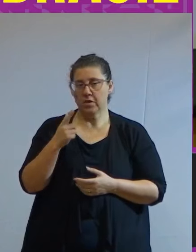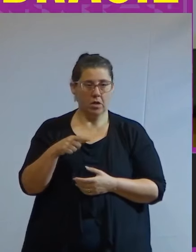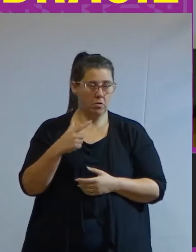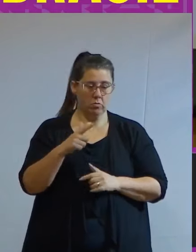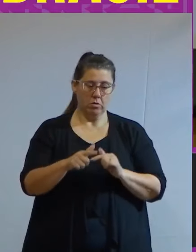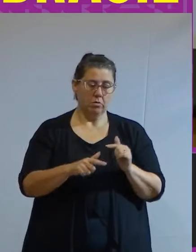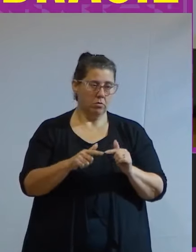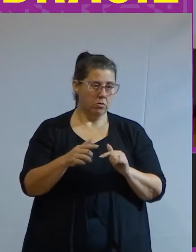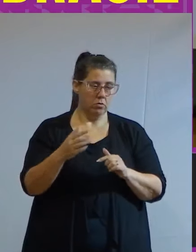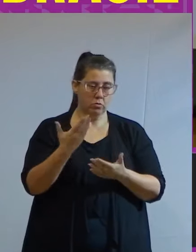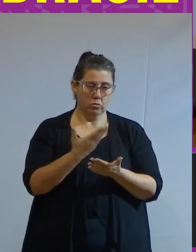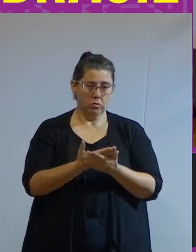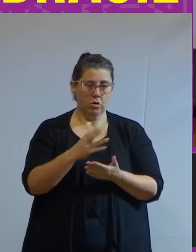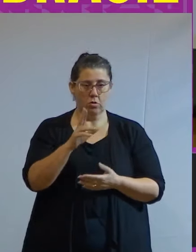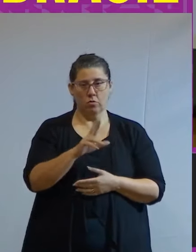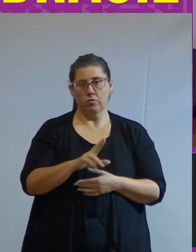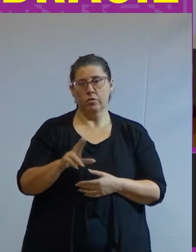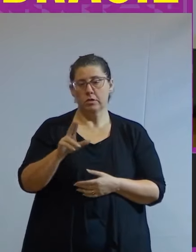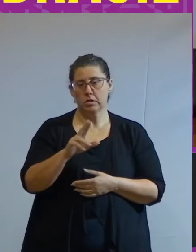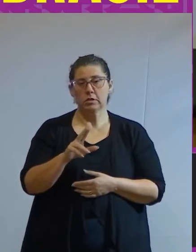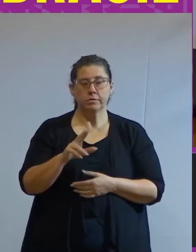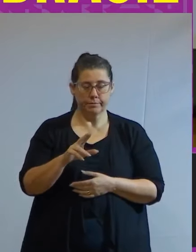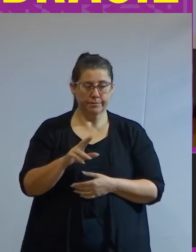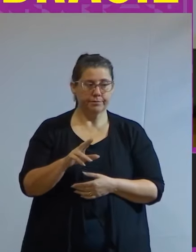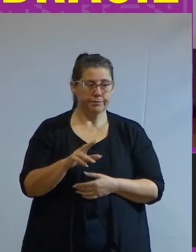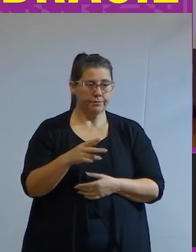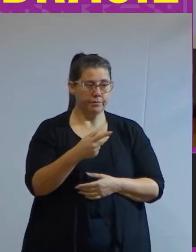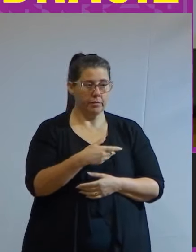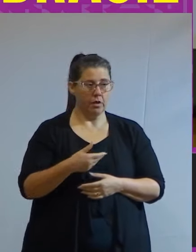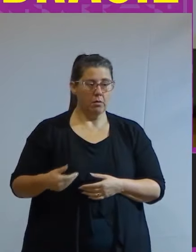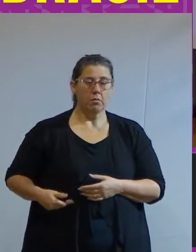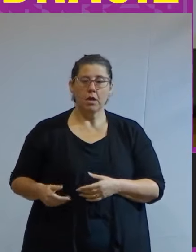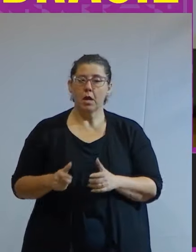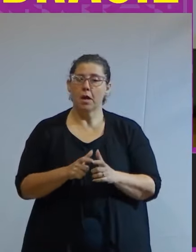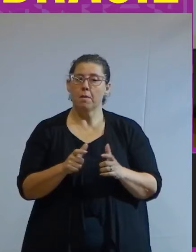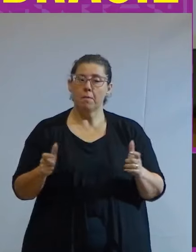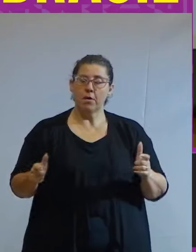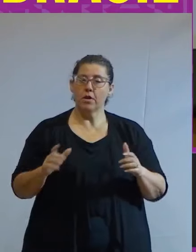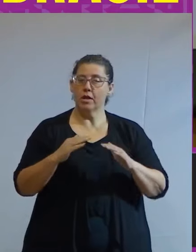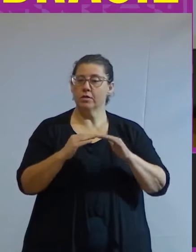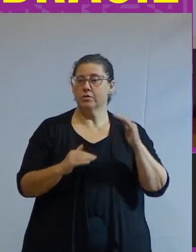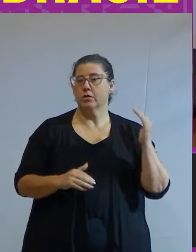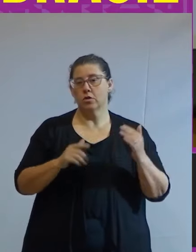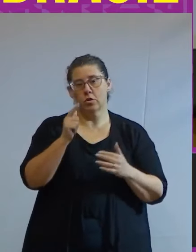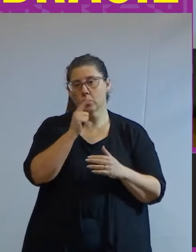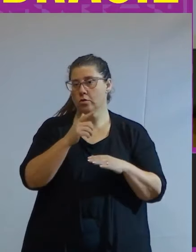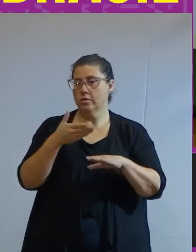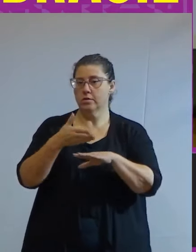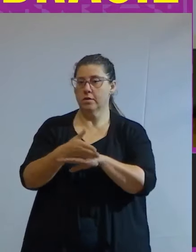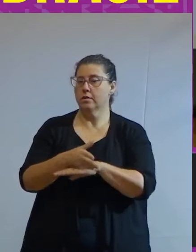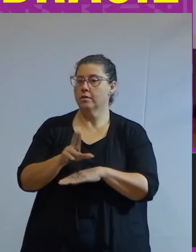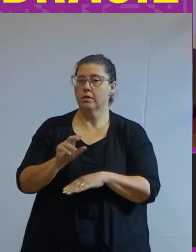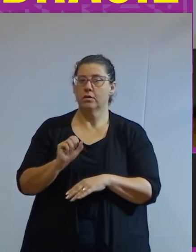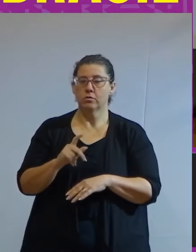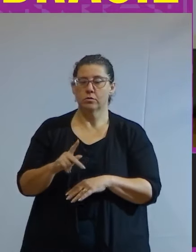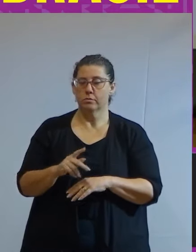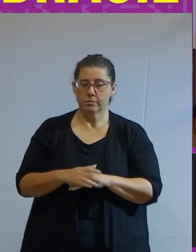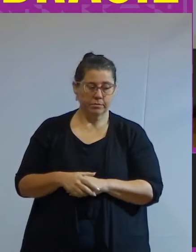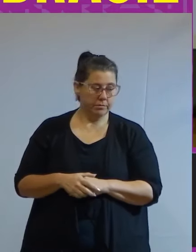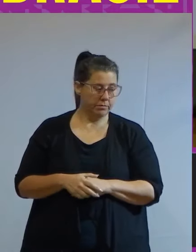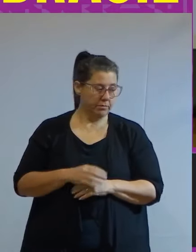pública é porque infelizmente tem uma parte da população que é desigual que não consegue ter acesso a universidade pública